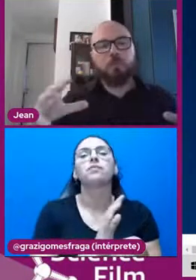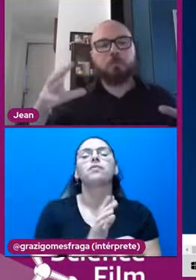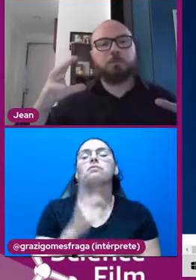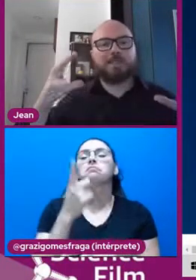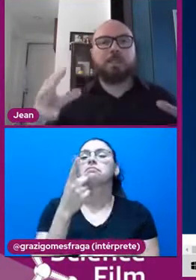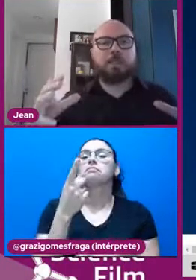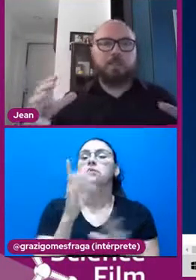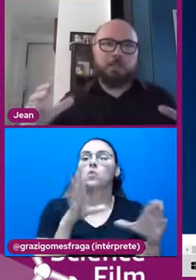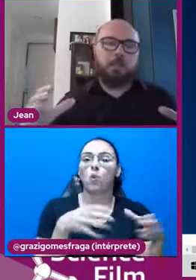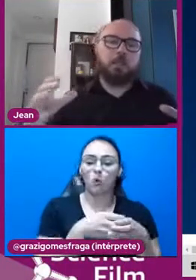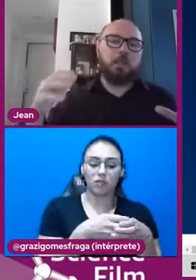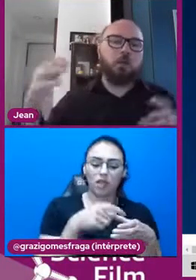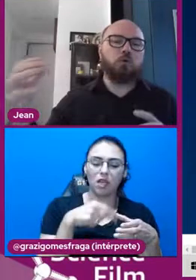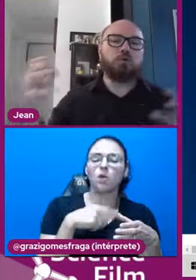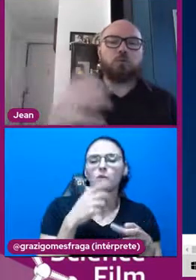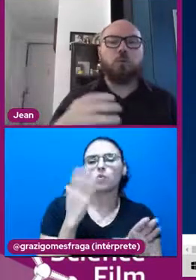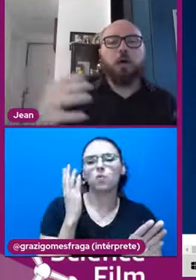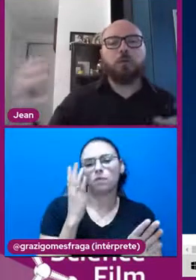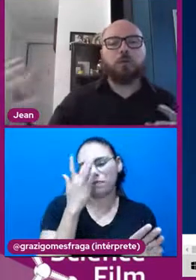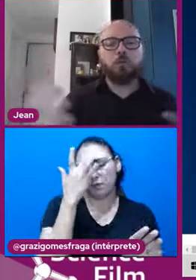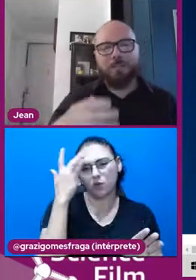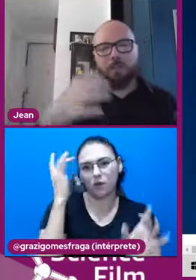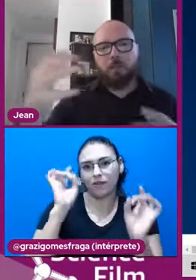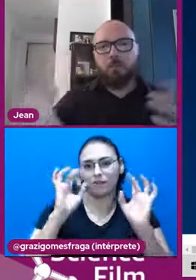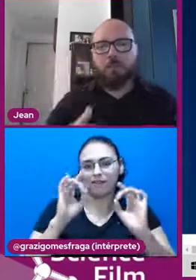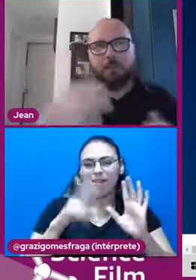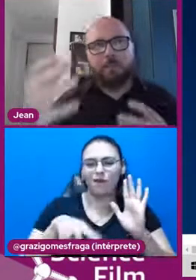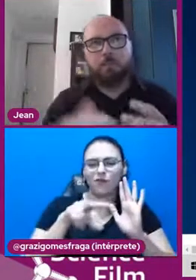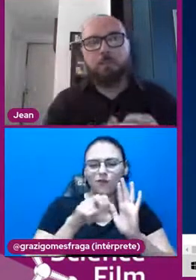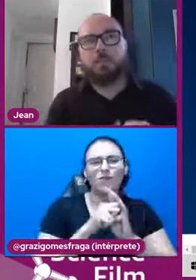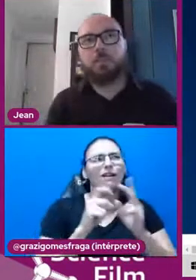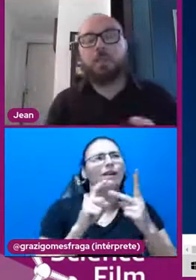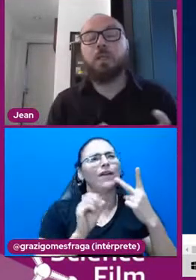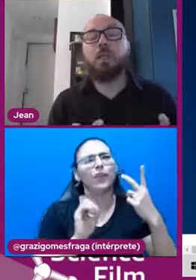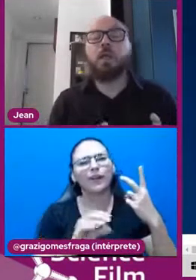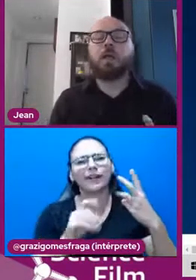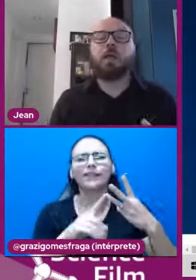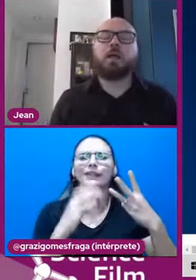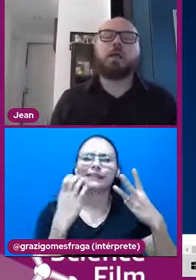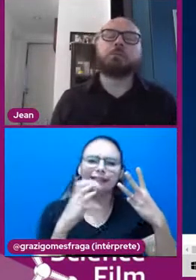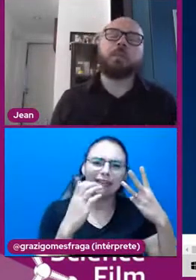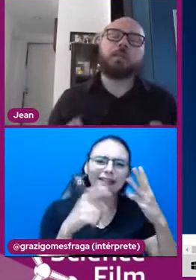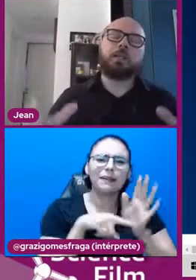de pessoas especialistas em audiovisual, em educação, em ciência, pesquisa,